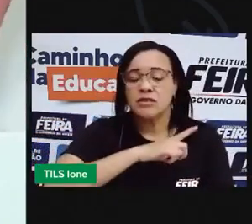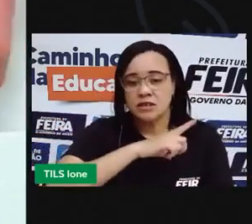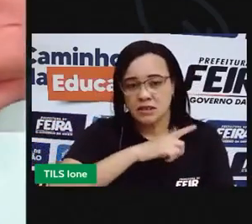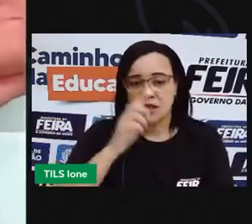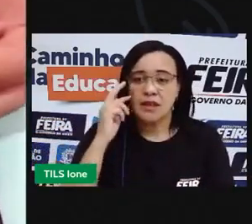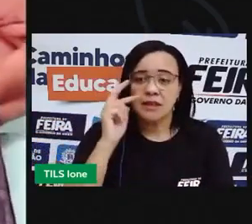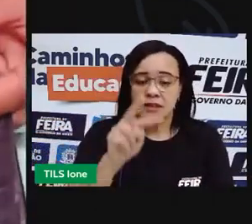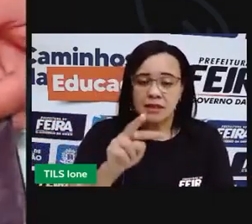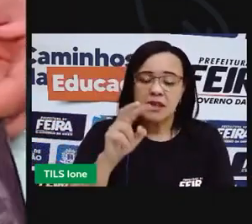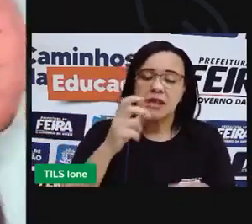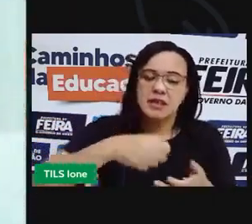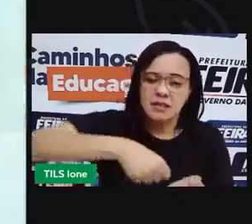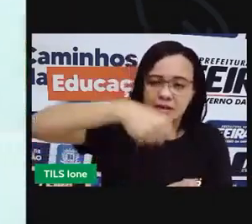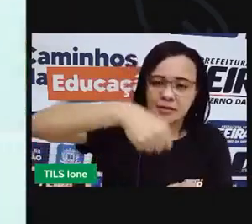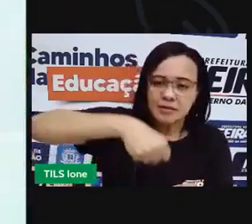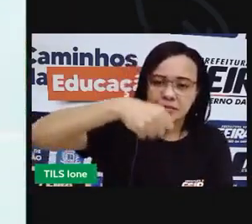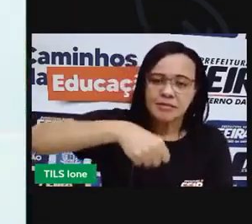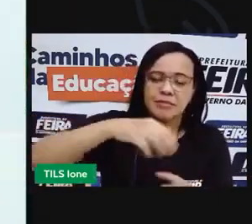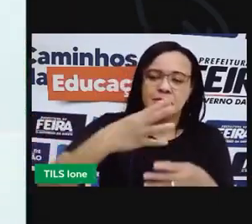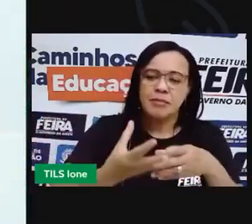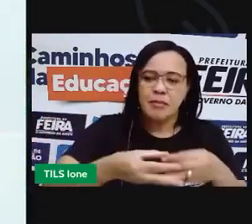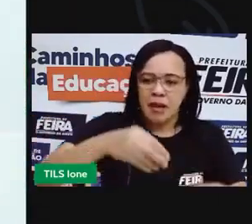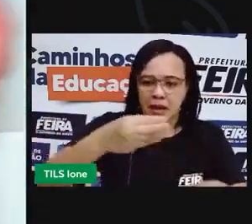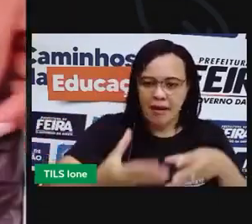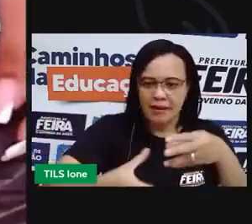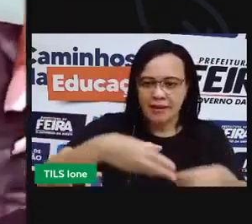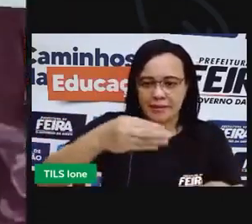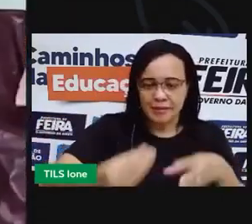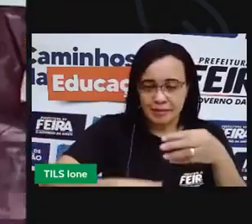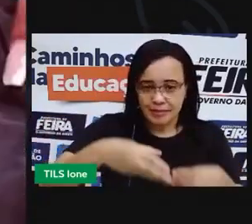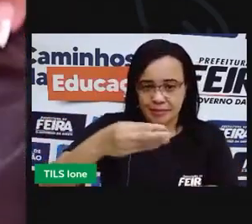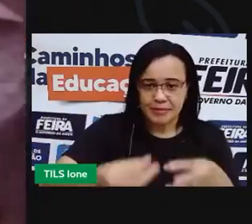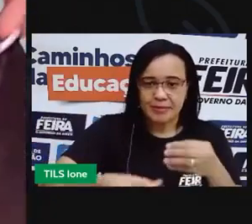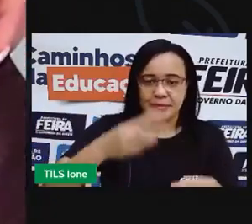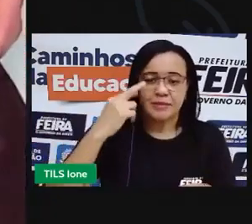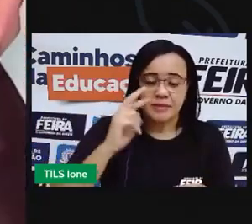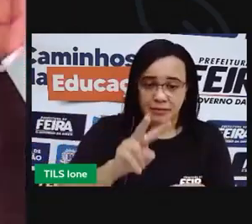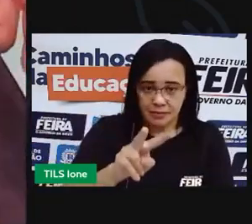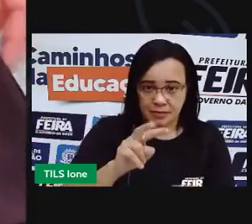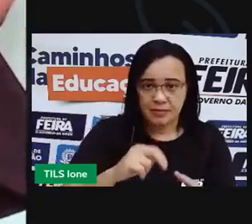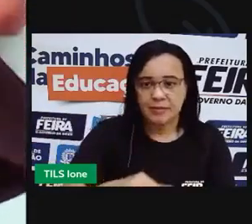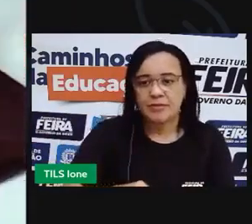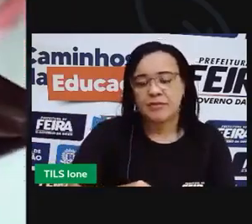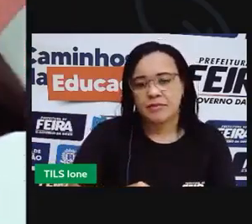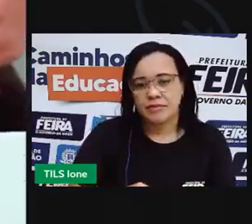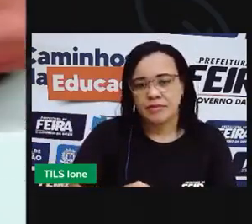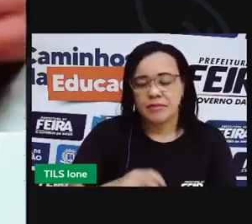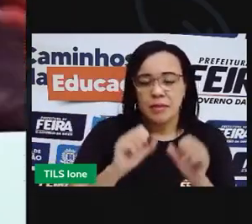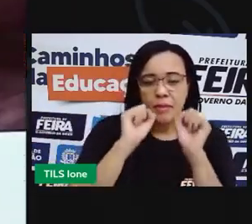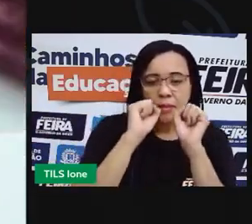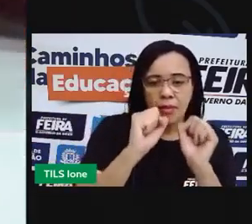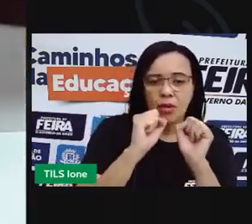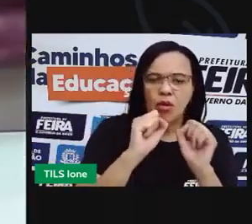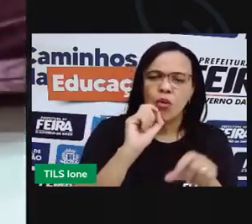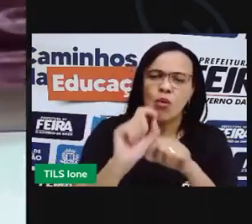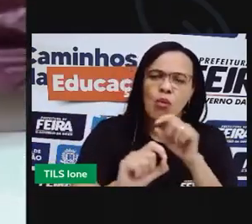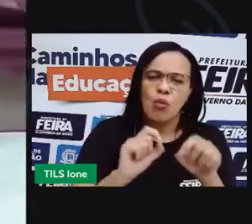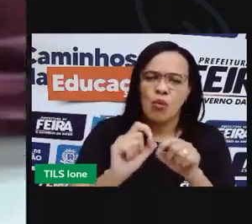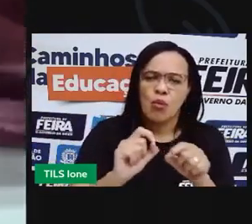aqui a gente vai ver que ele é bem maleável. olha você pode